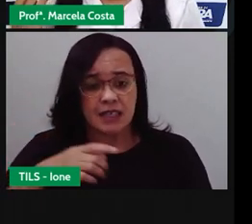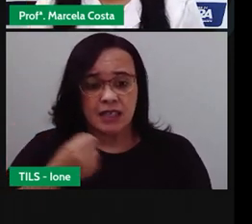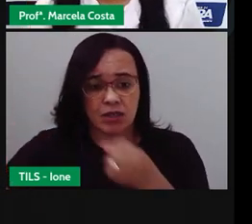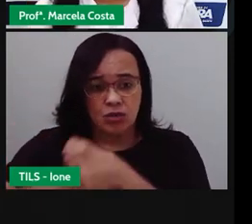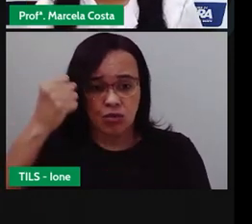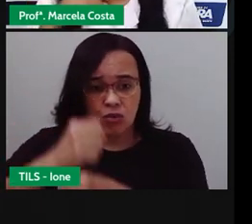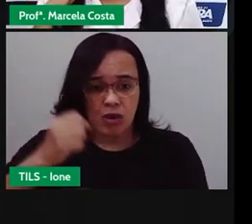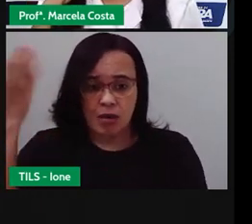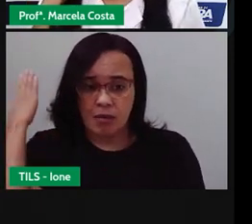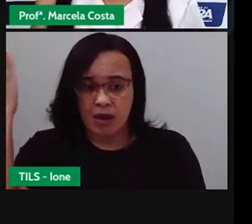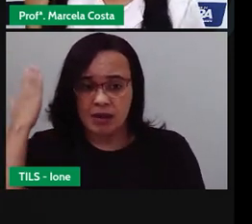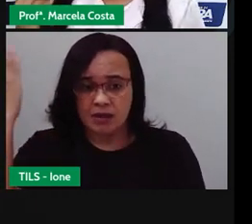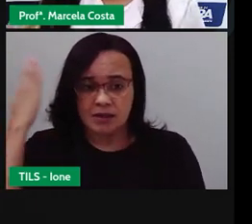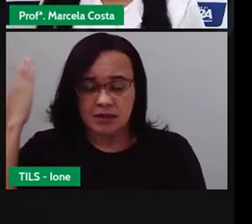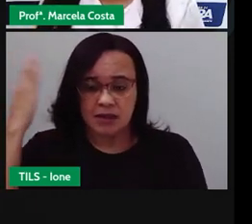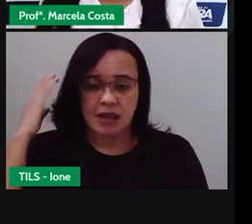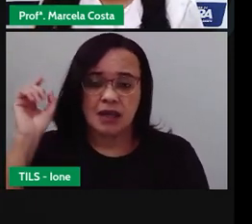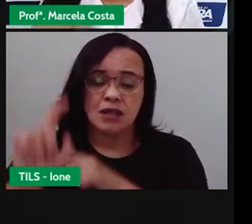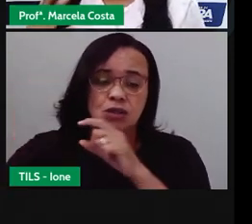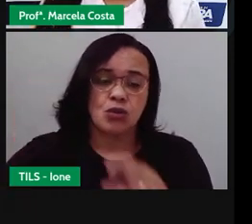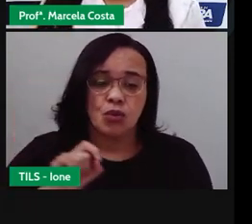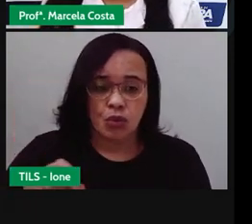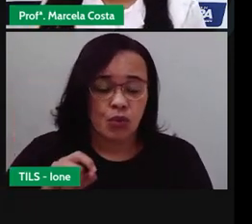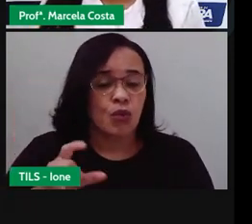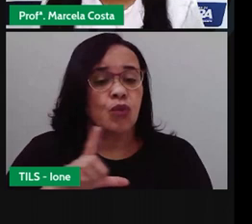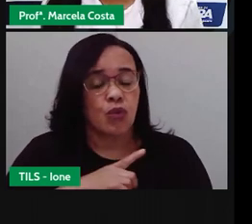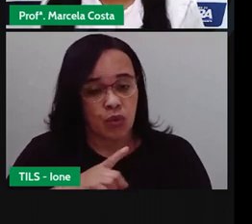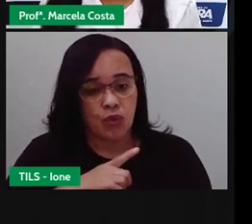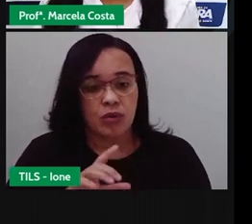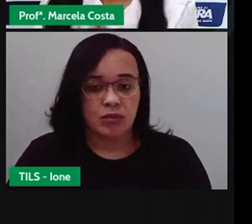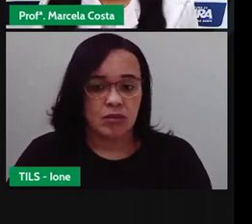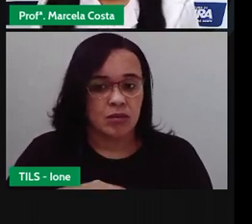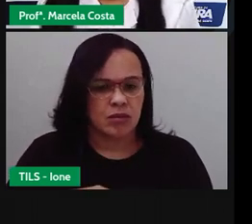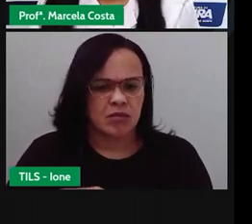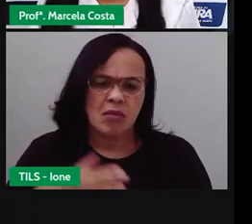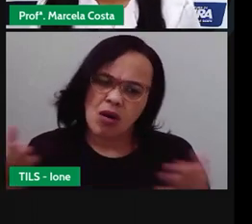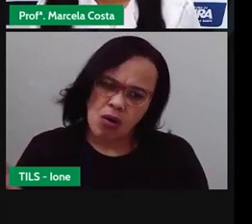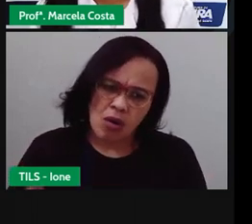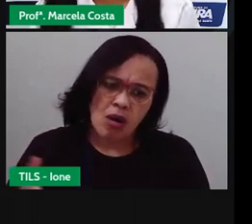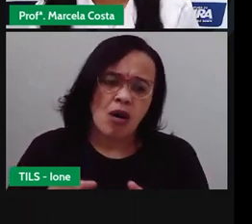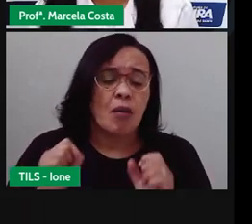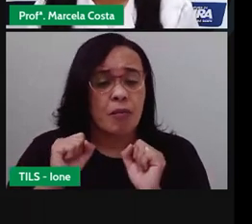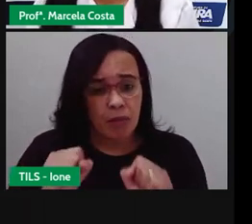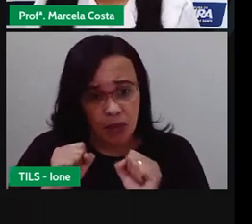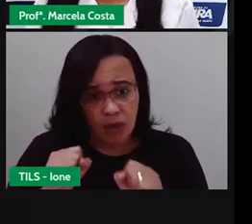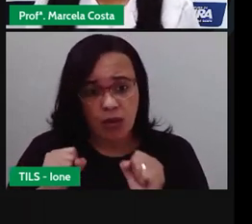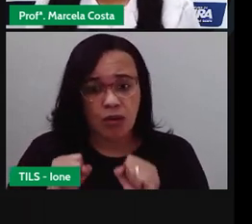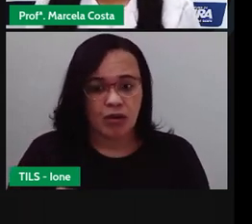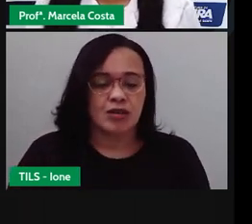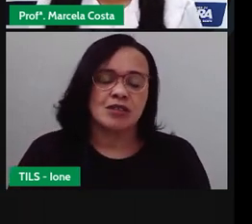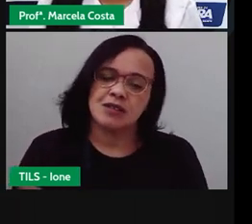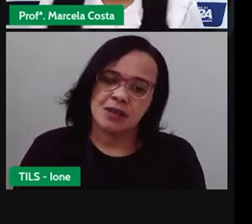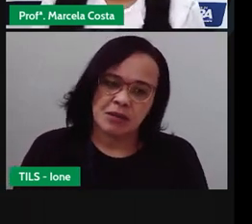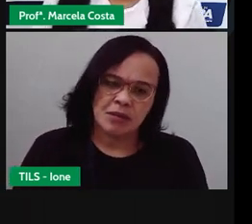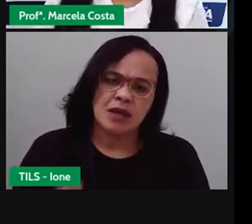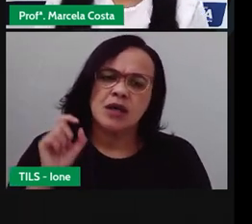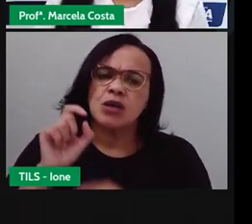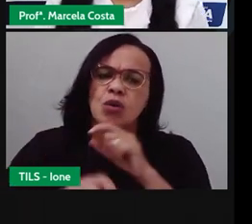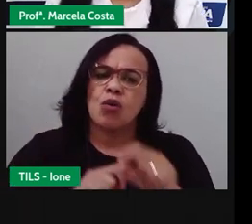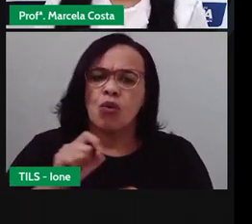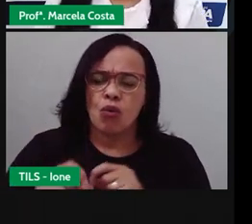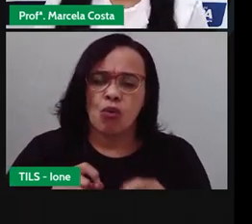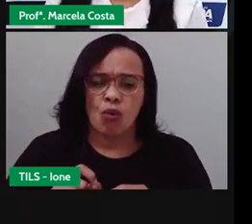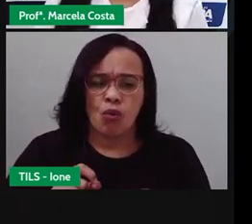também de maneira virtual, mas de maneira online, por conta da pandemia do coronavírus que estão